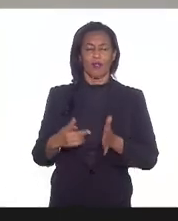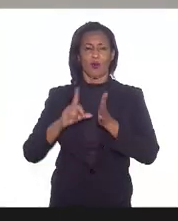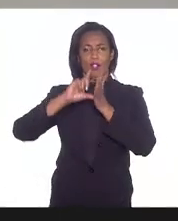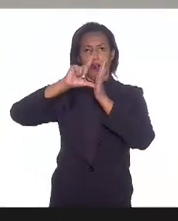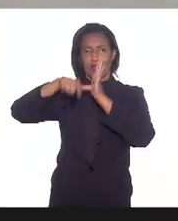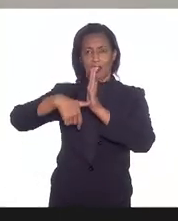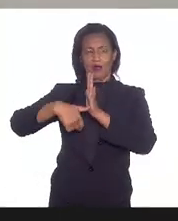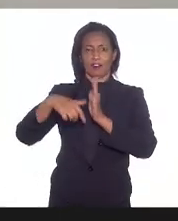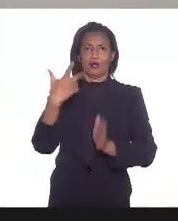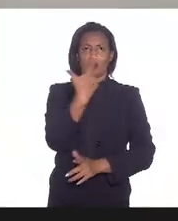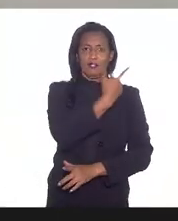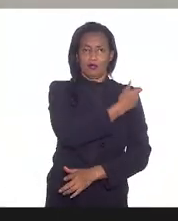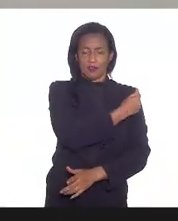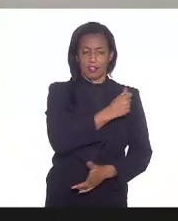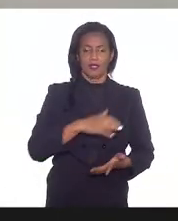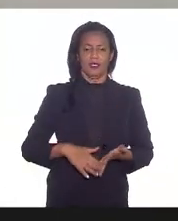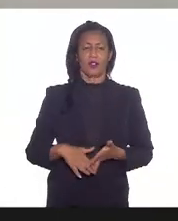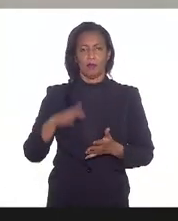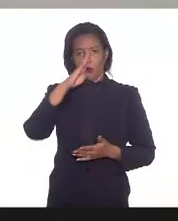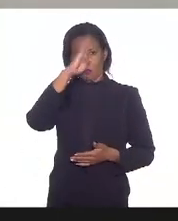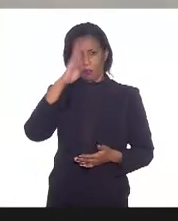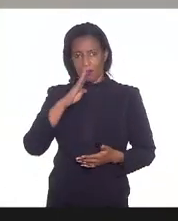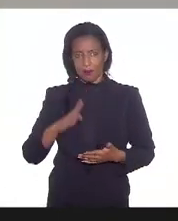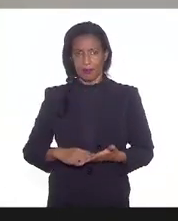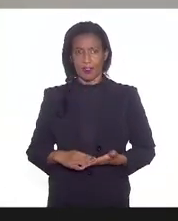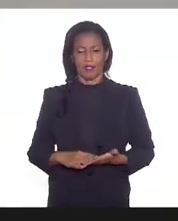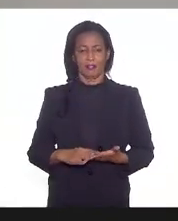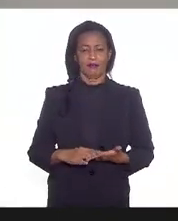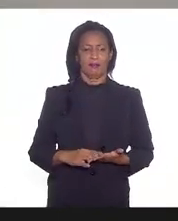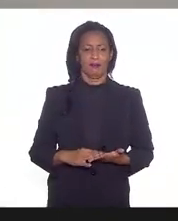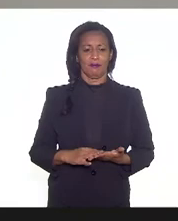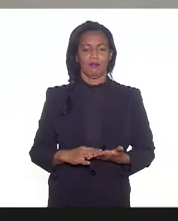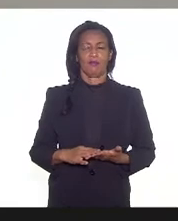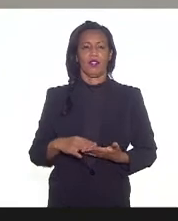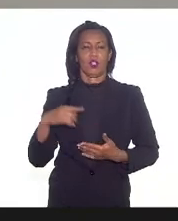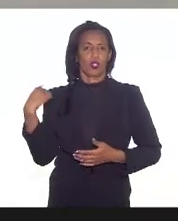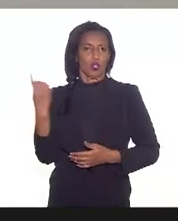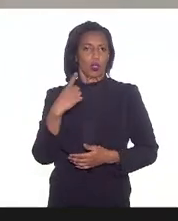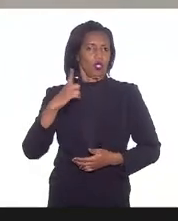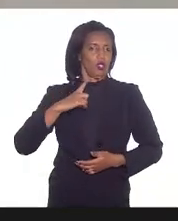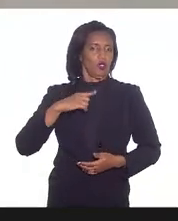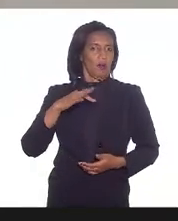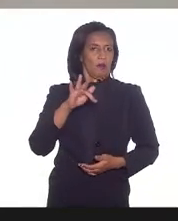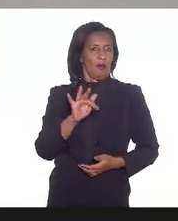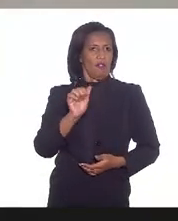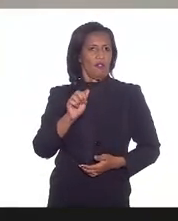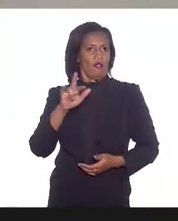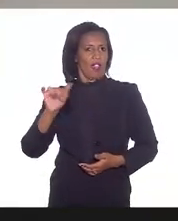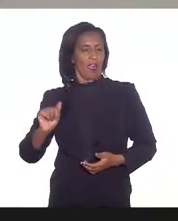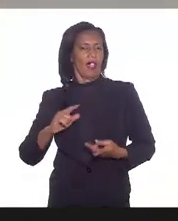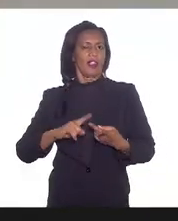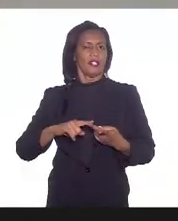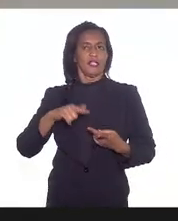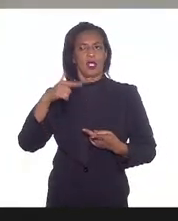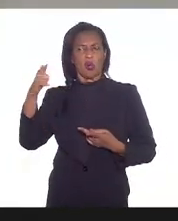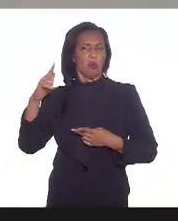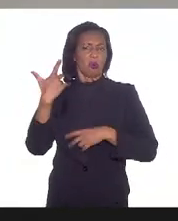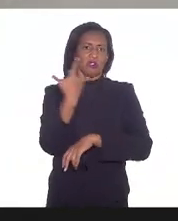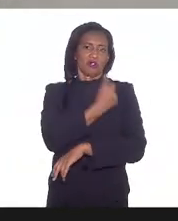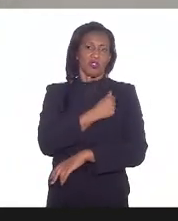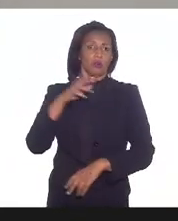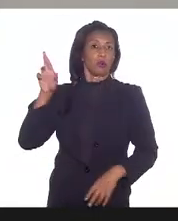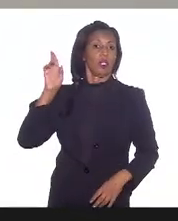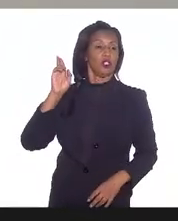de compra de vacinas pelo Brasil com recusas que nós tivemos da Pfizer enfim de outras vacinas isso tudo sobre